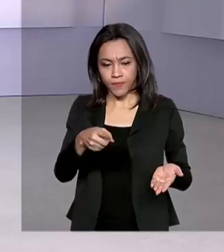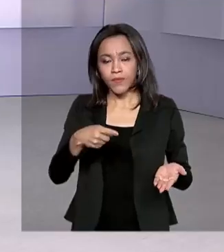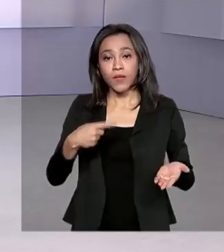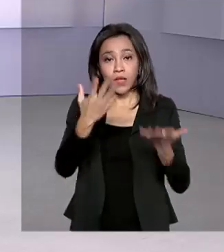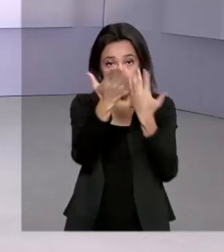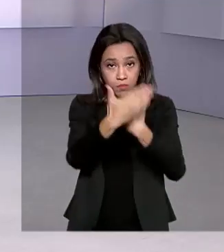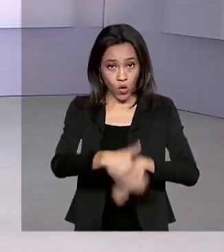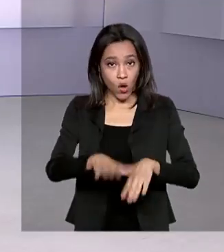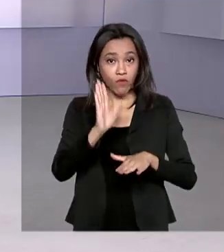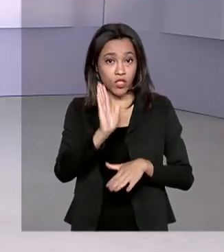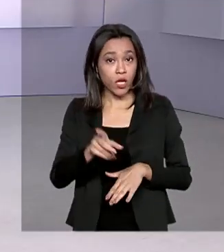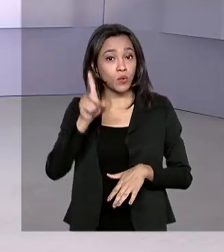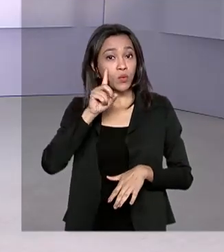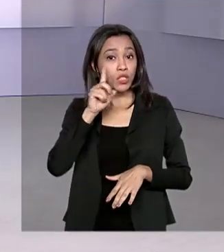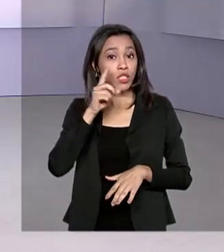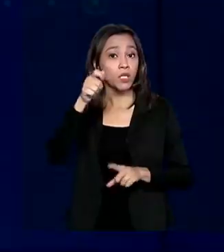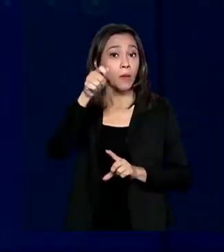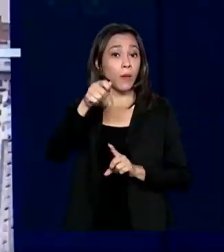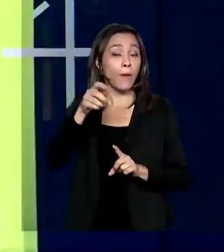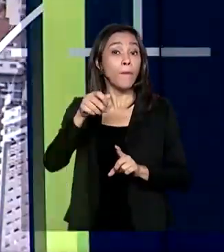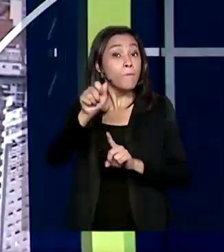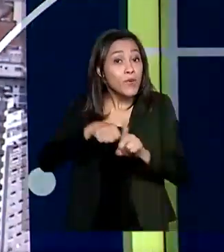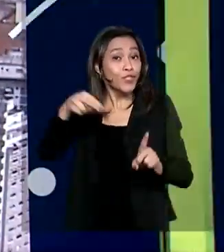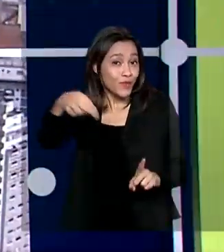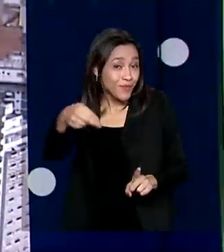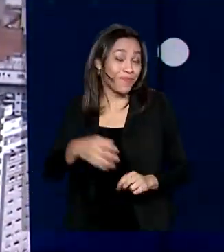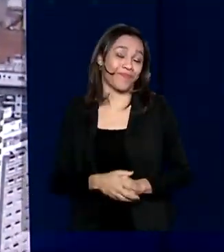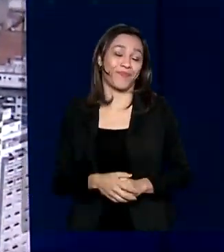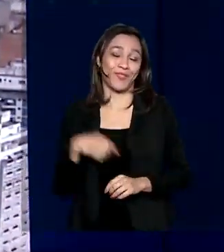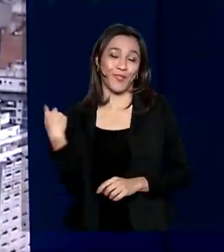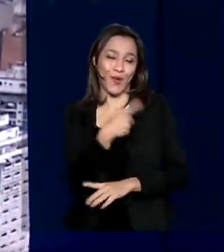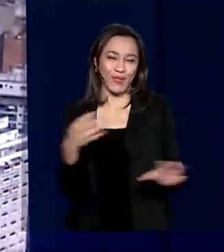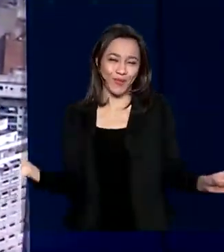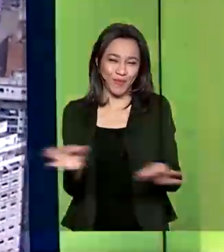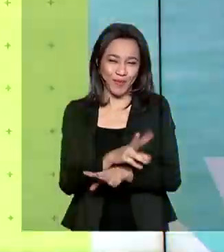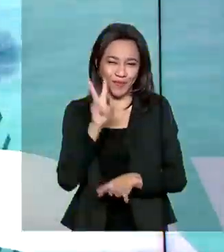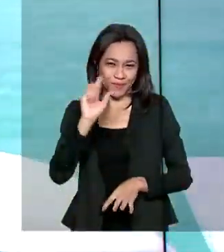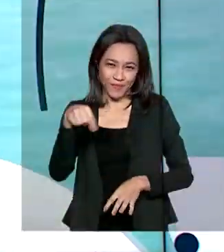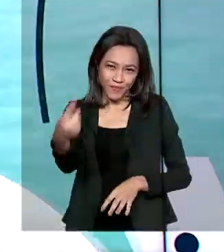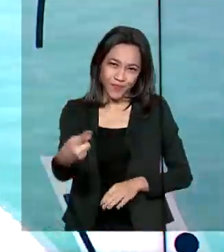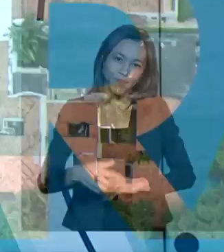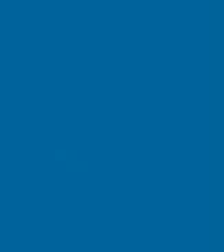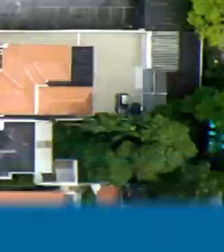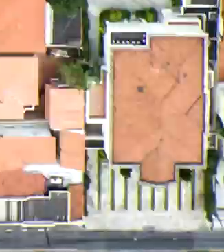provas estão marcadas para novembro. A gente fica por aqui. Até a próxima edição.